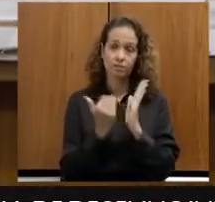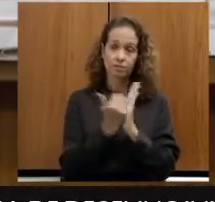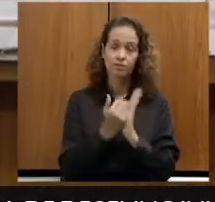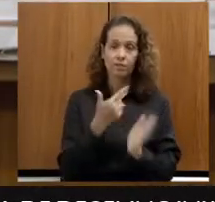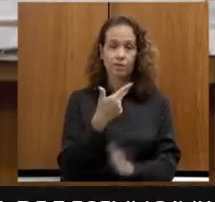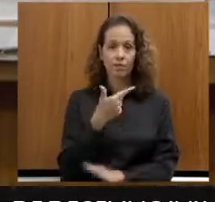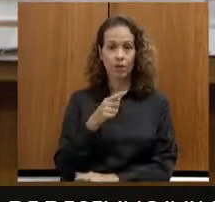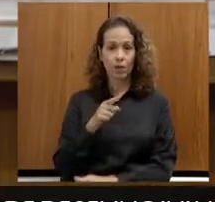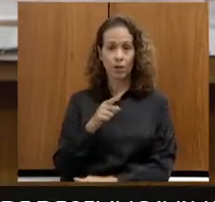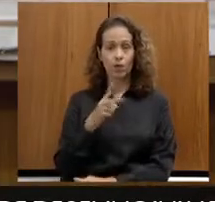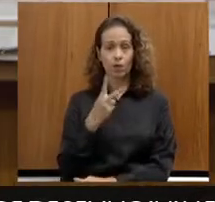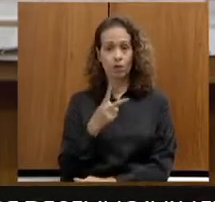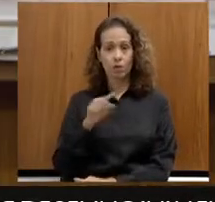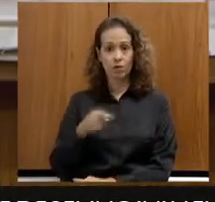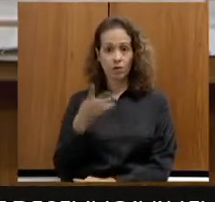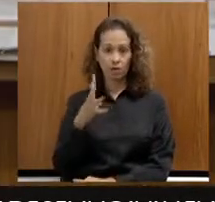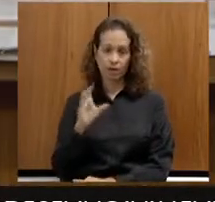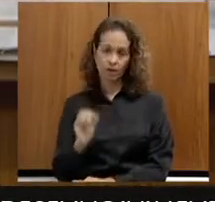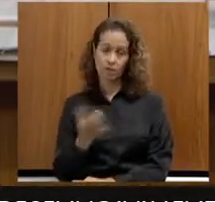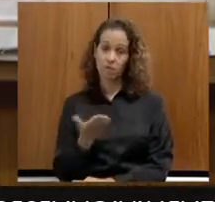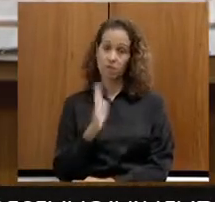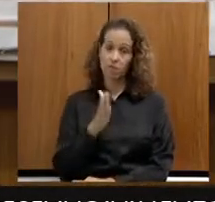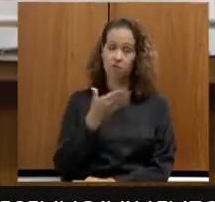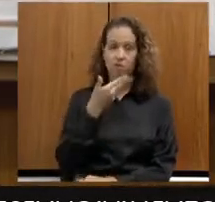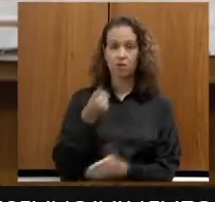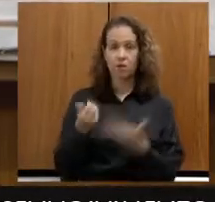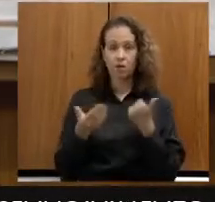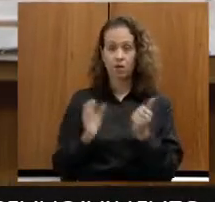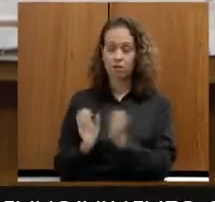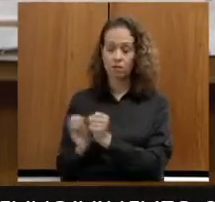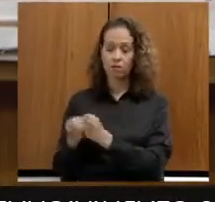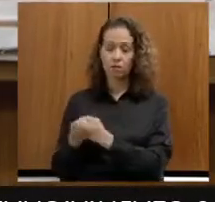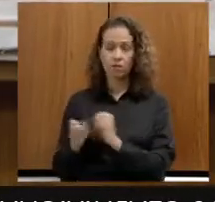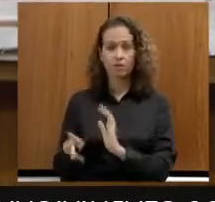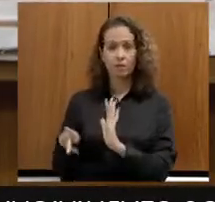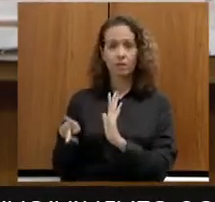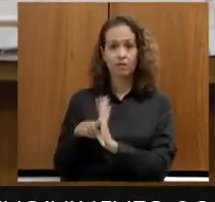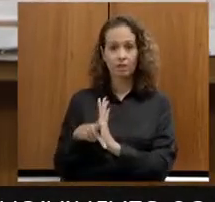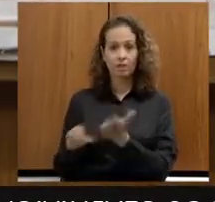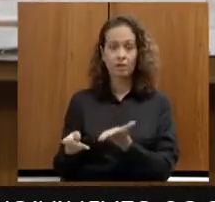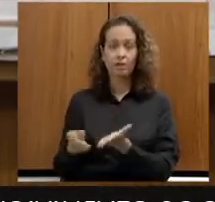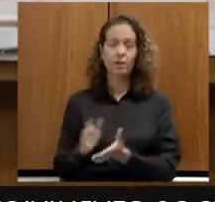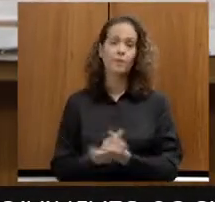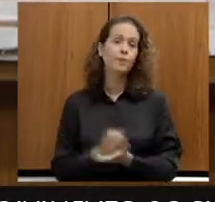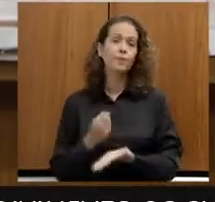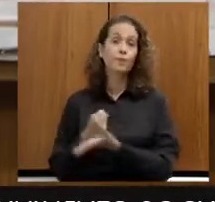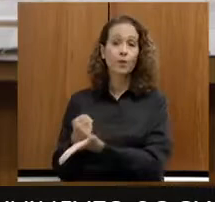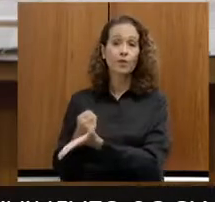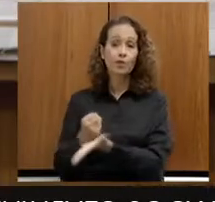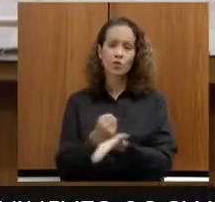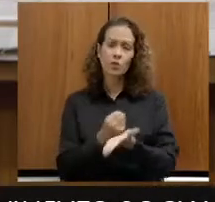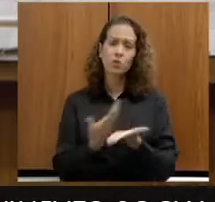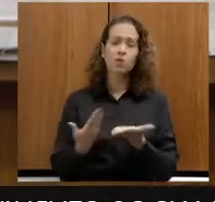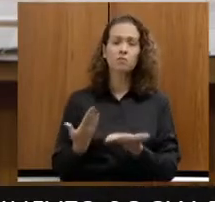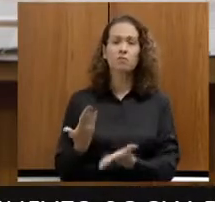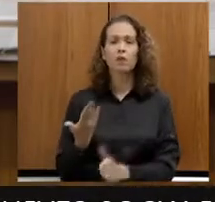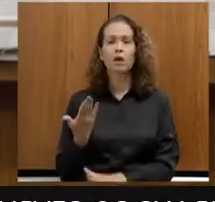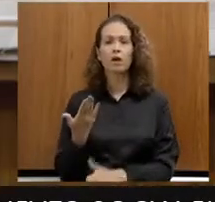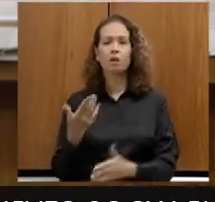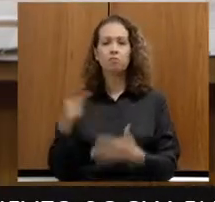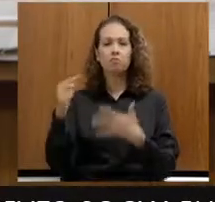melhora nesses recursos para os municípios que são específicos que a gente chama de benefícios eventuais. É para alguma coisa de